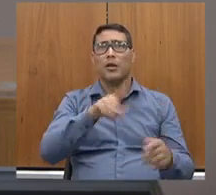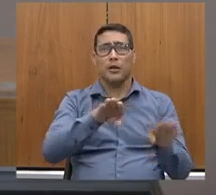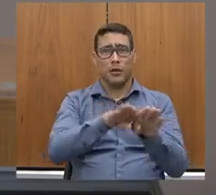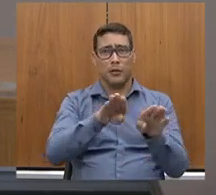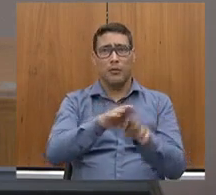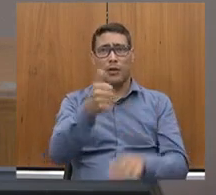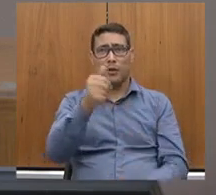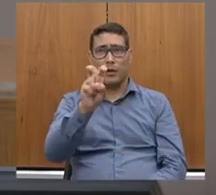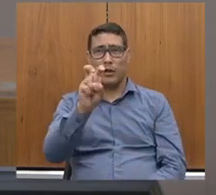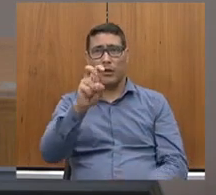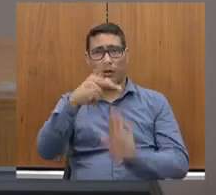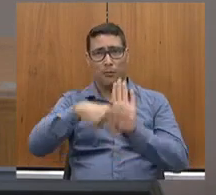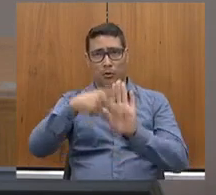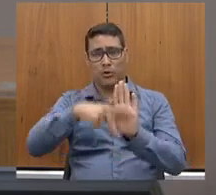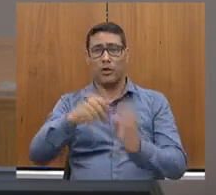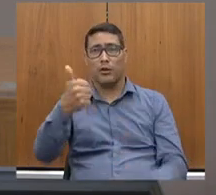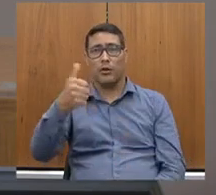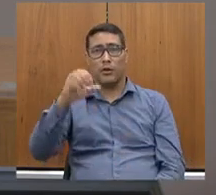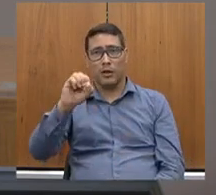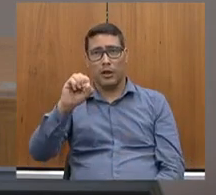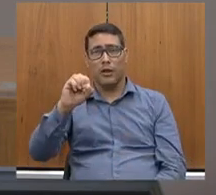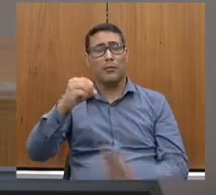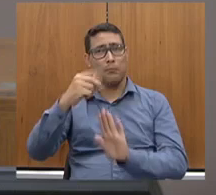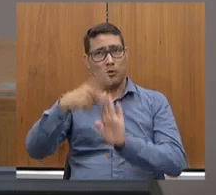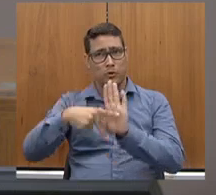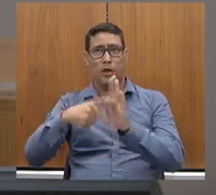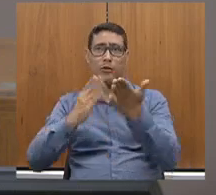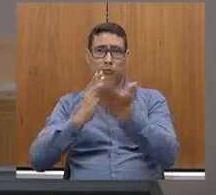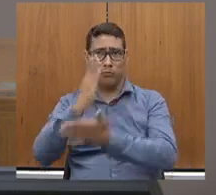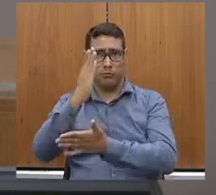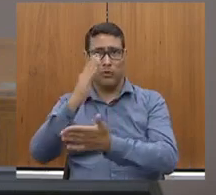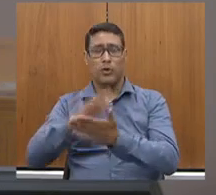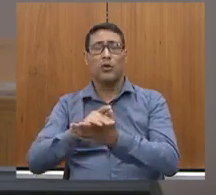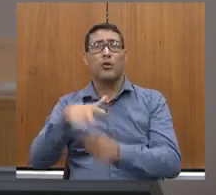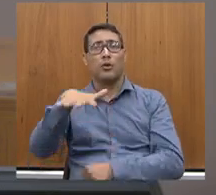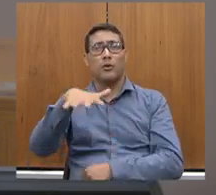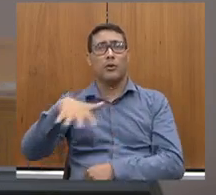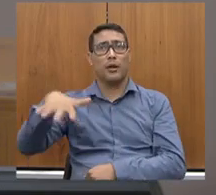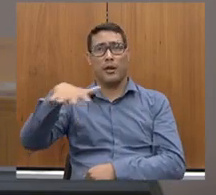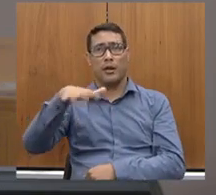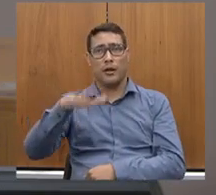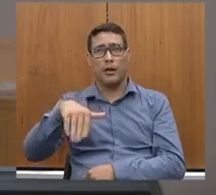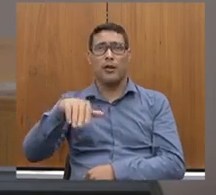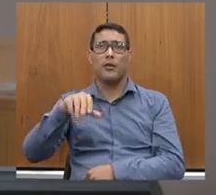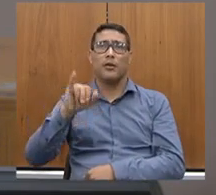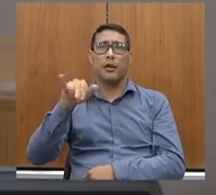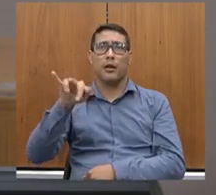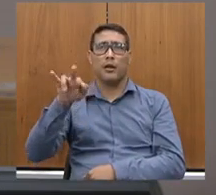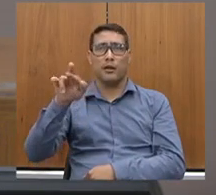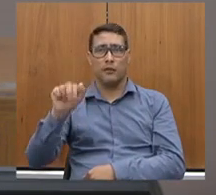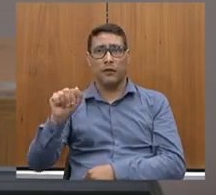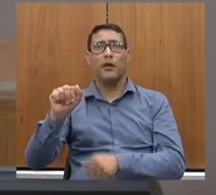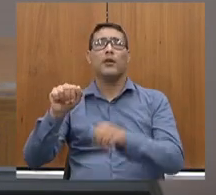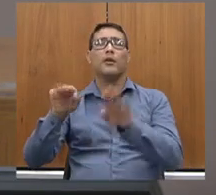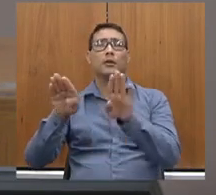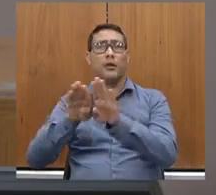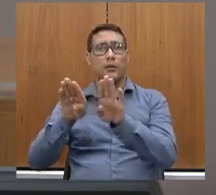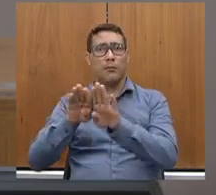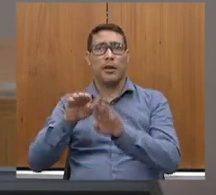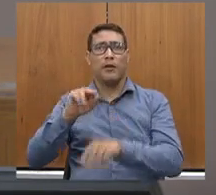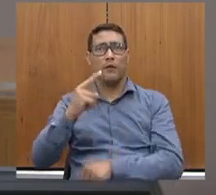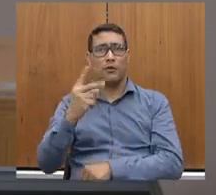15 projetos, viabilizado 10 projetos, isso só na área da ASEINFRA, mobilizando 20